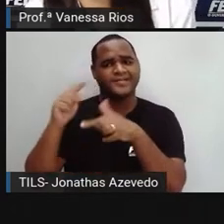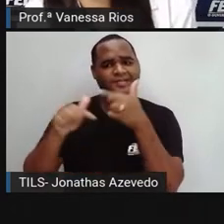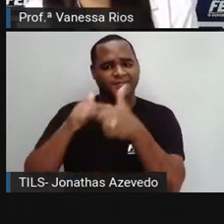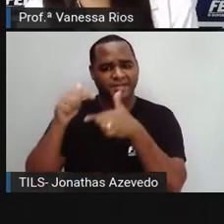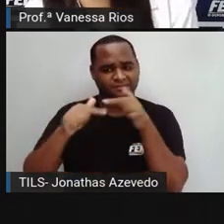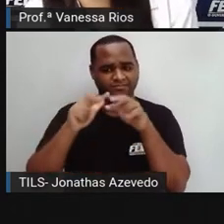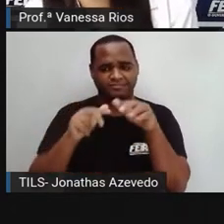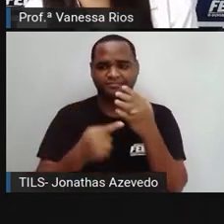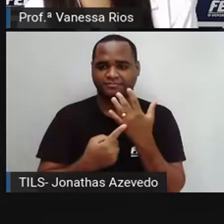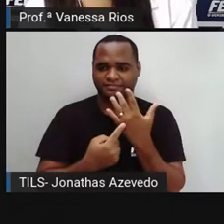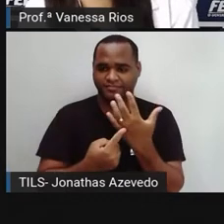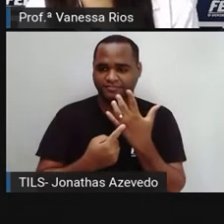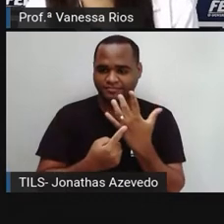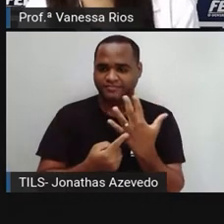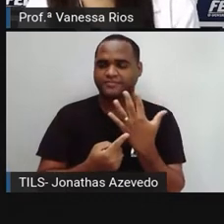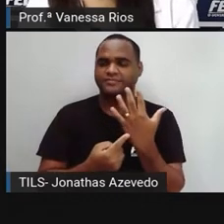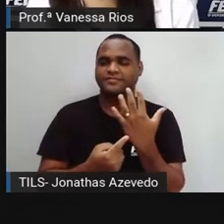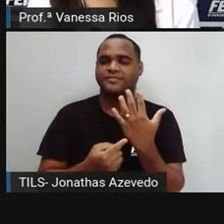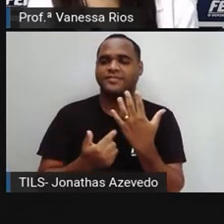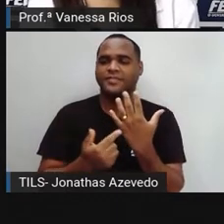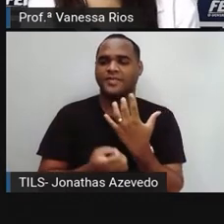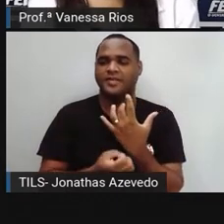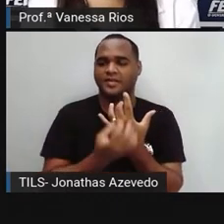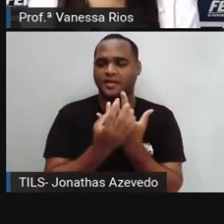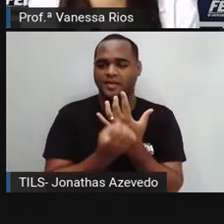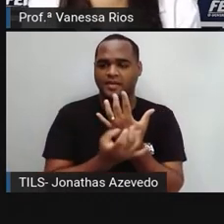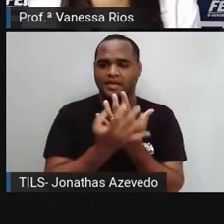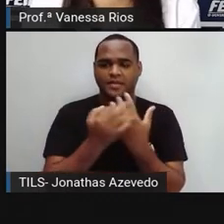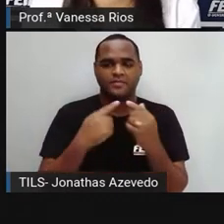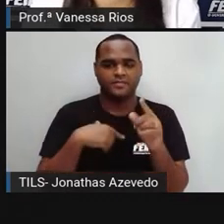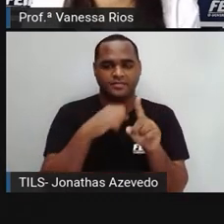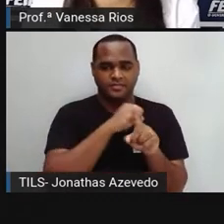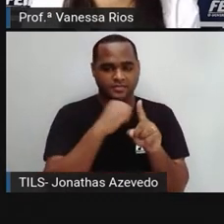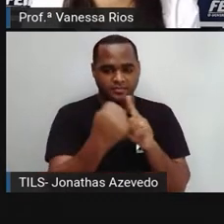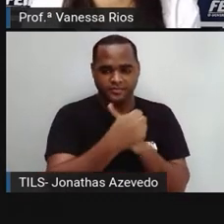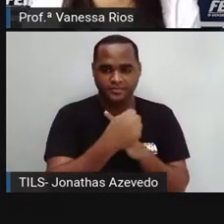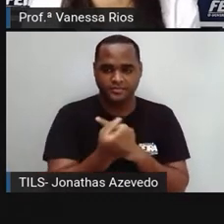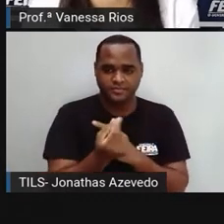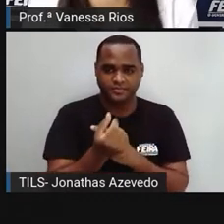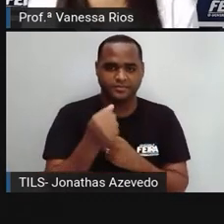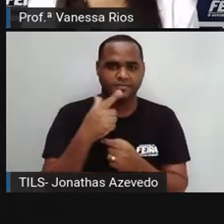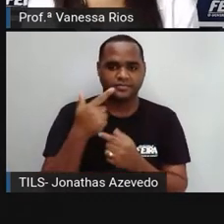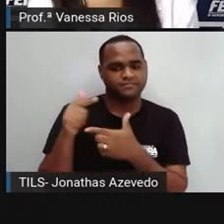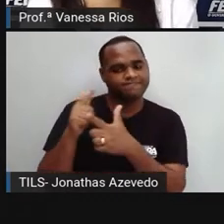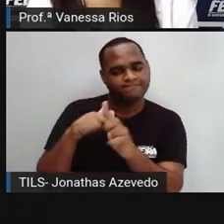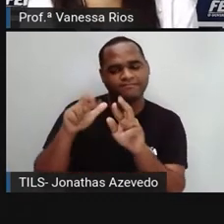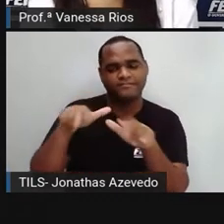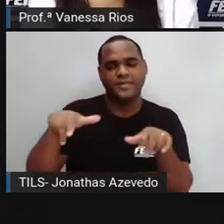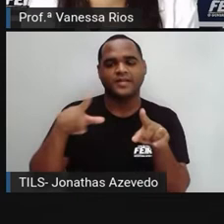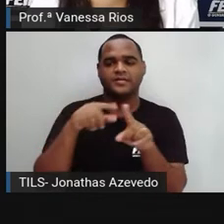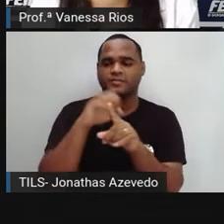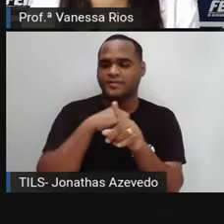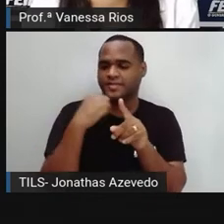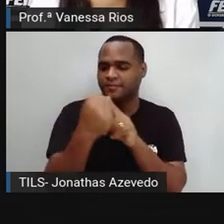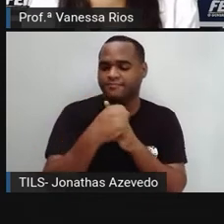vender suas próprias velas e usar todo o seu capital social para incentivar outras crianças a desenvolverem seus